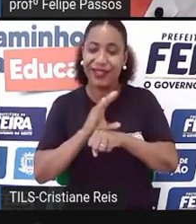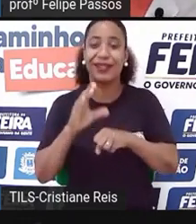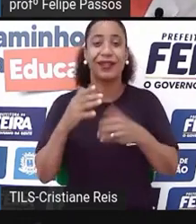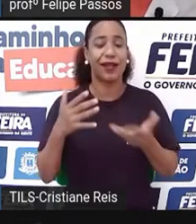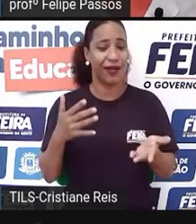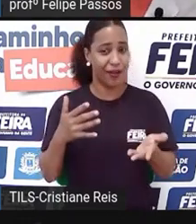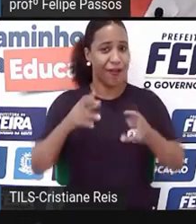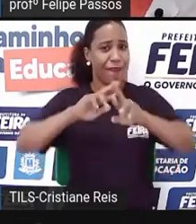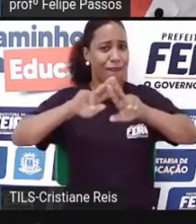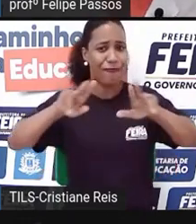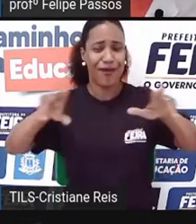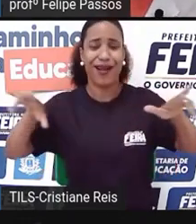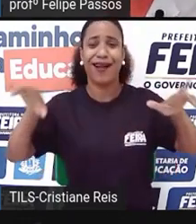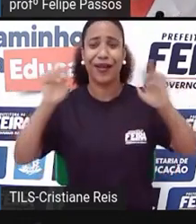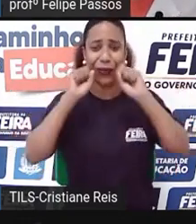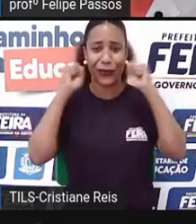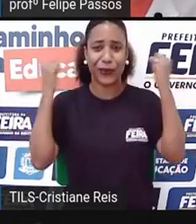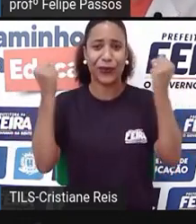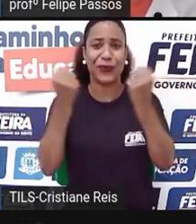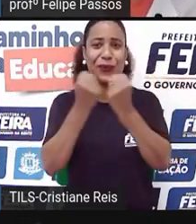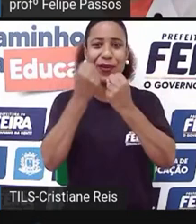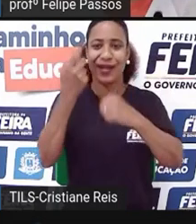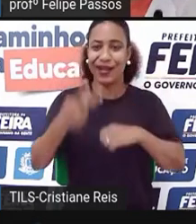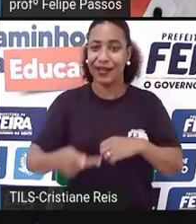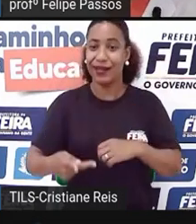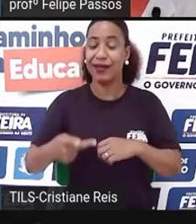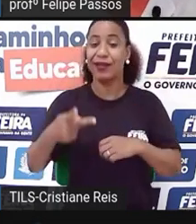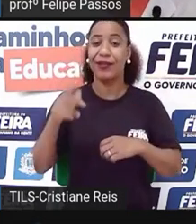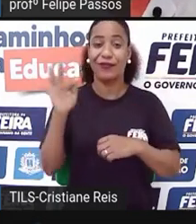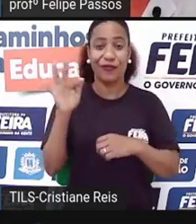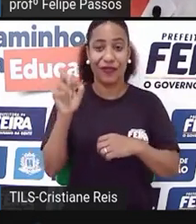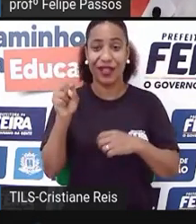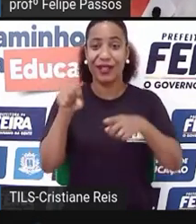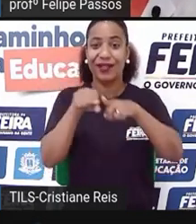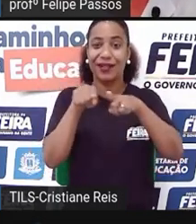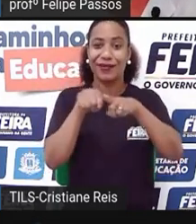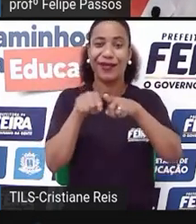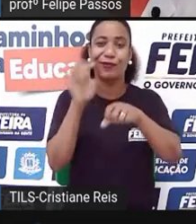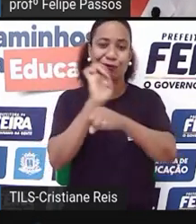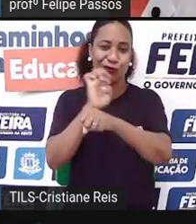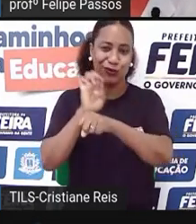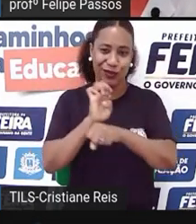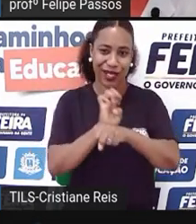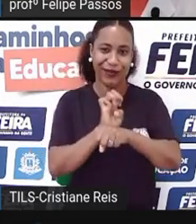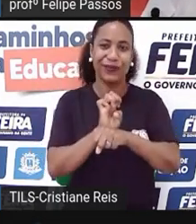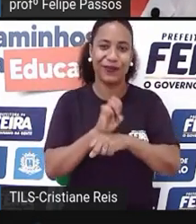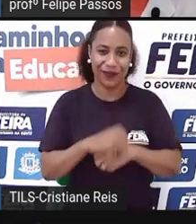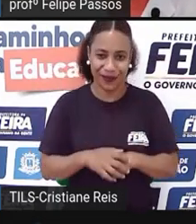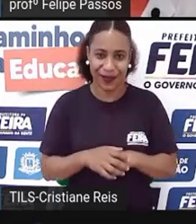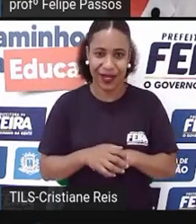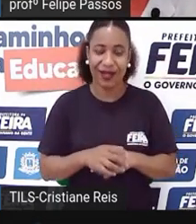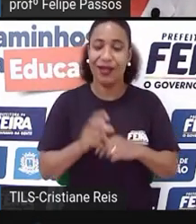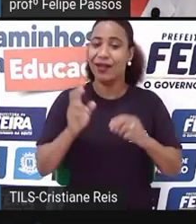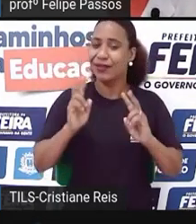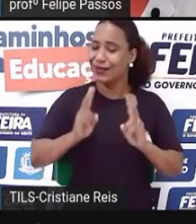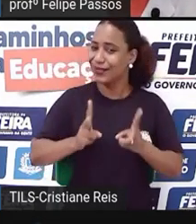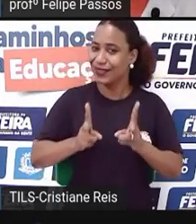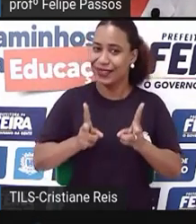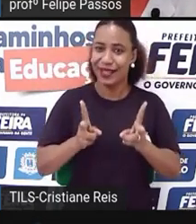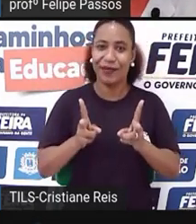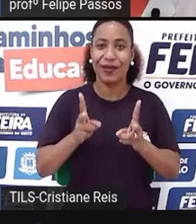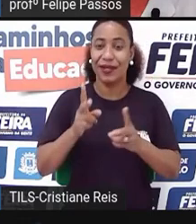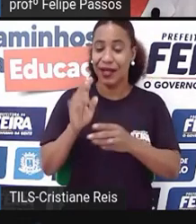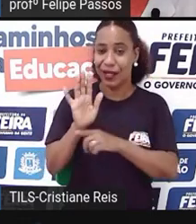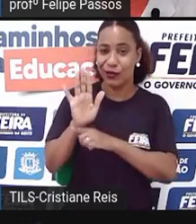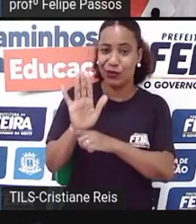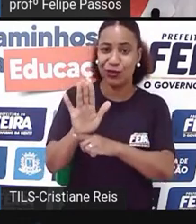de projeção aqui, municipal e estadual. Então, a nossa forma de atuação é poder estar sempre perto daquele que deseja o